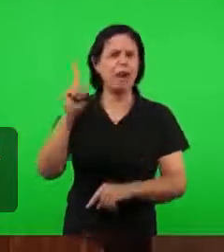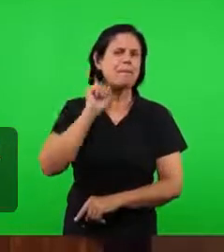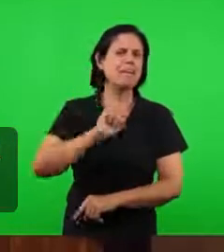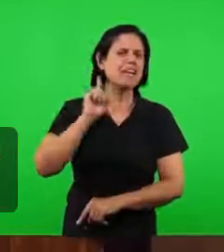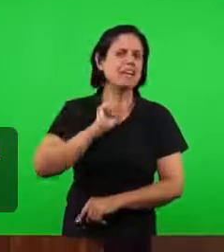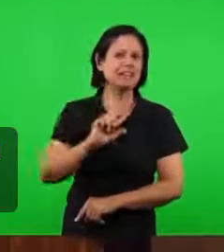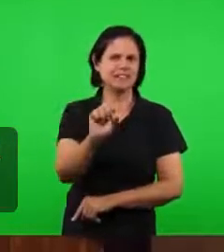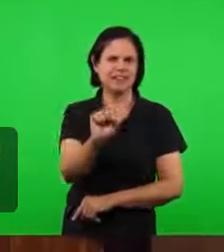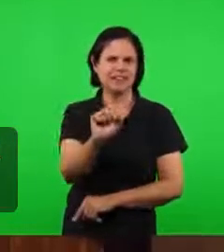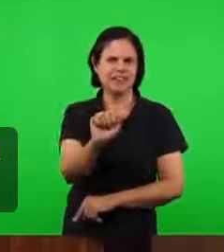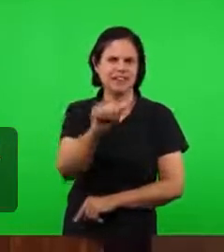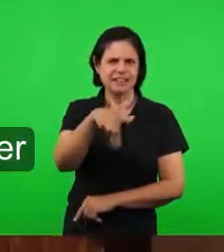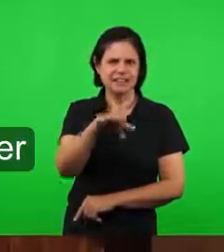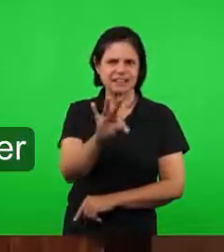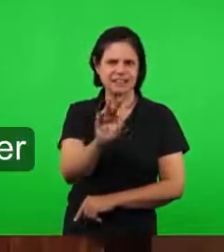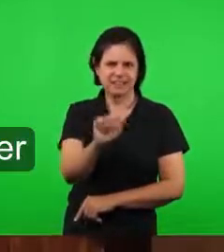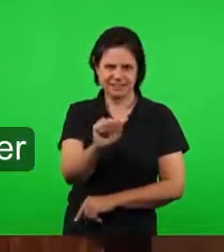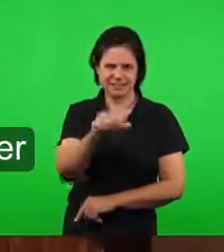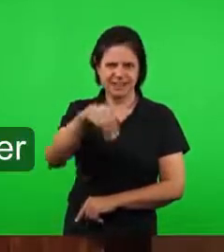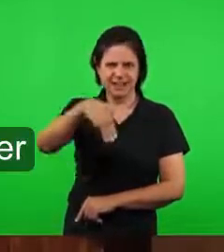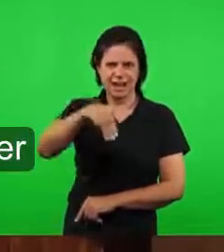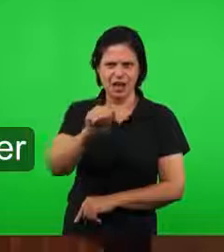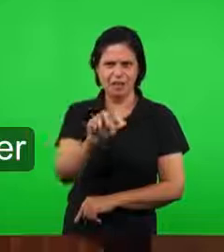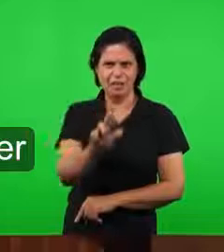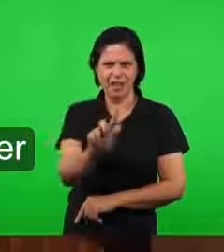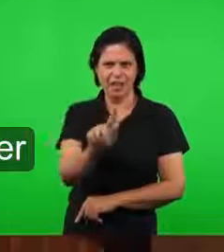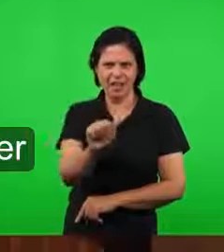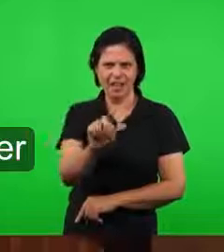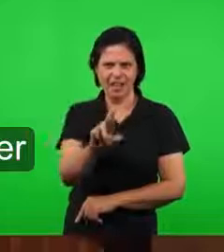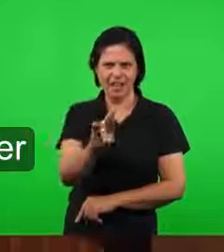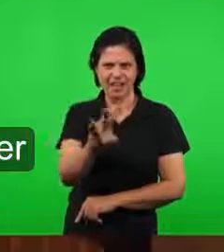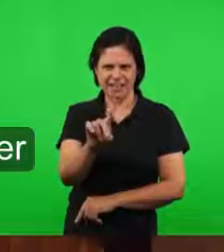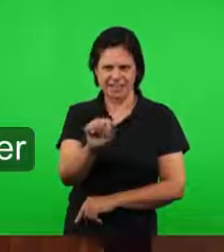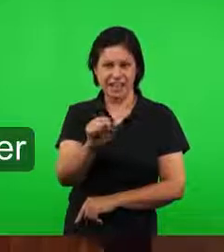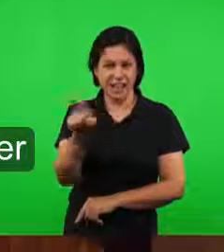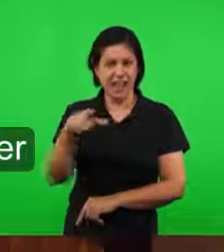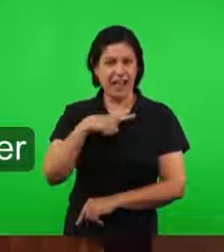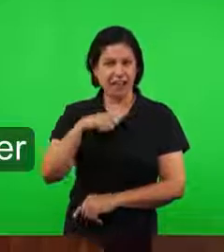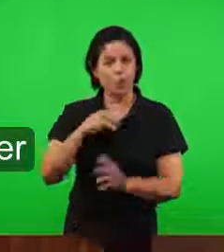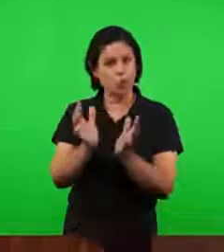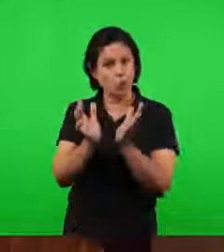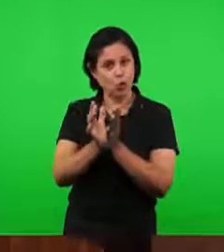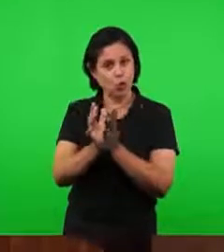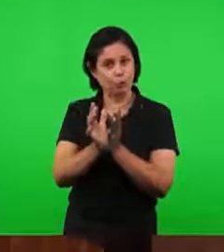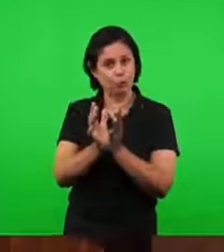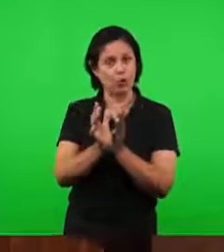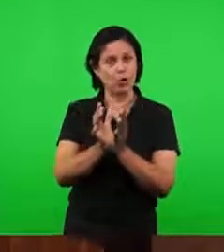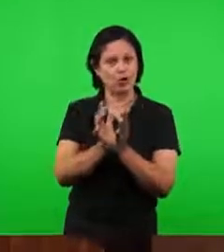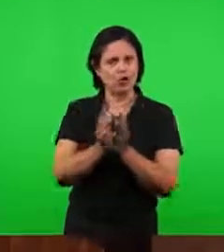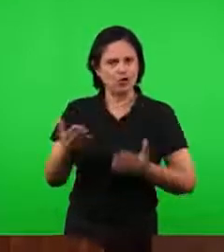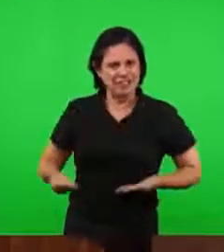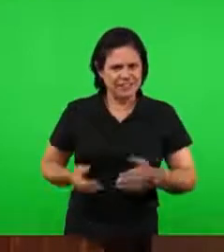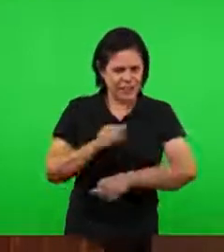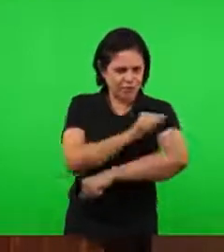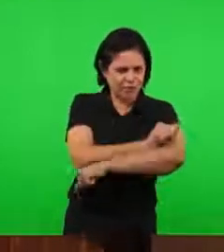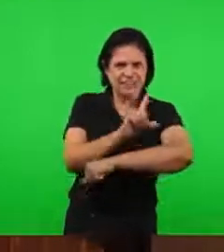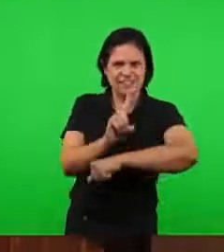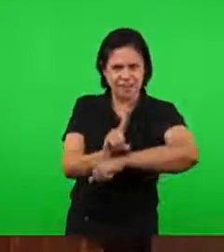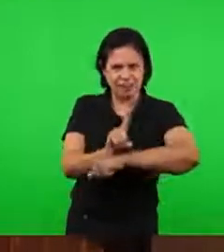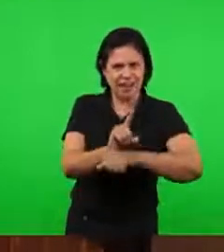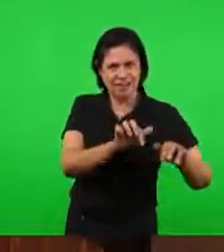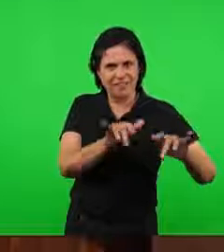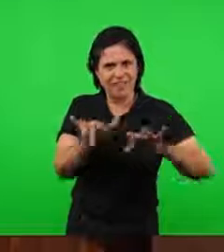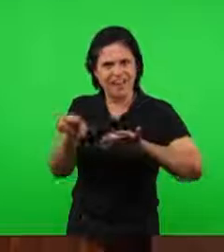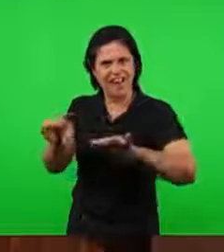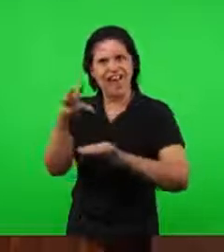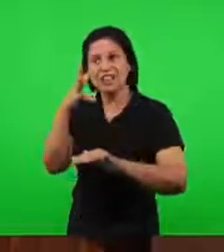Gerais. Recebe um grupo de irmãos da Assembleia de Deus, juntamente com o pastor José Herculano,